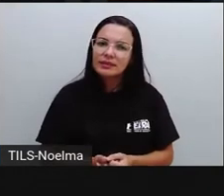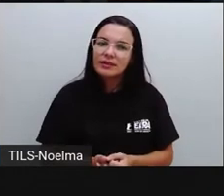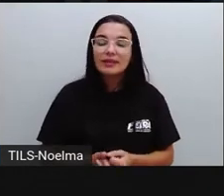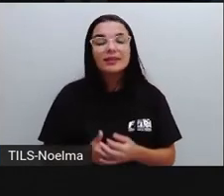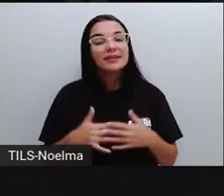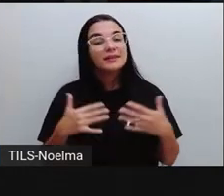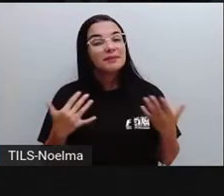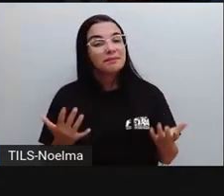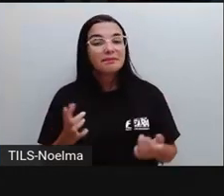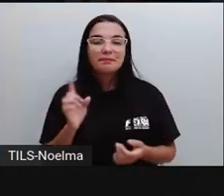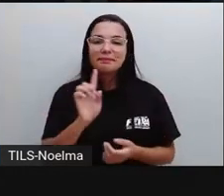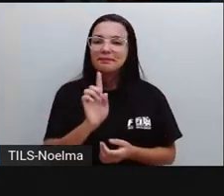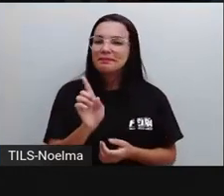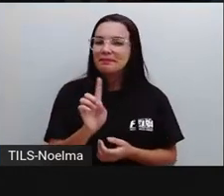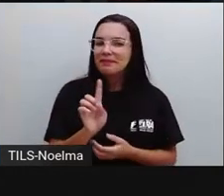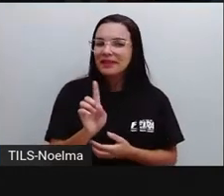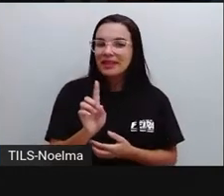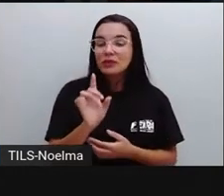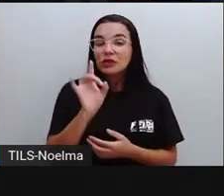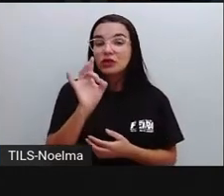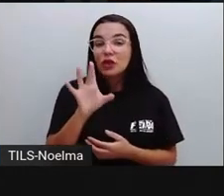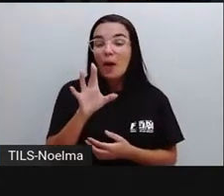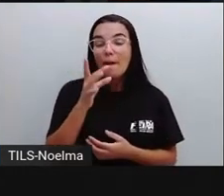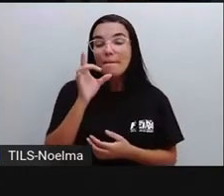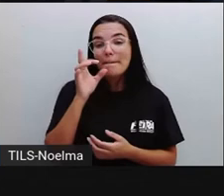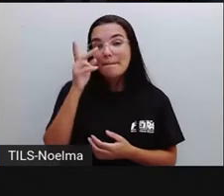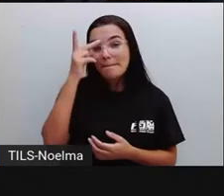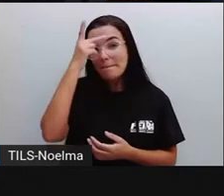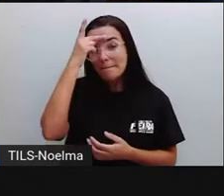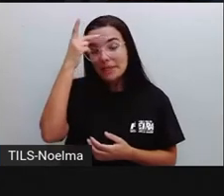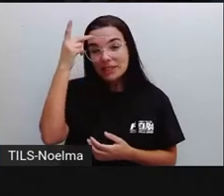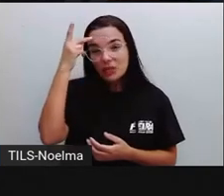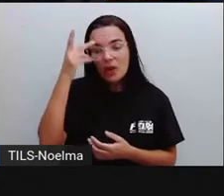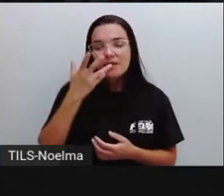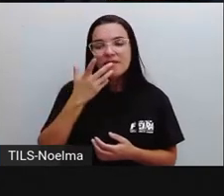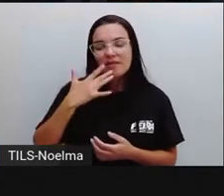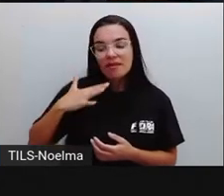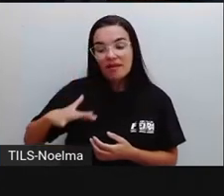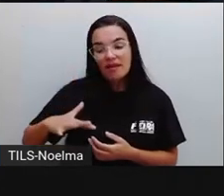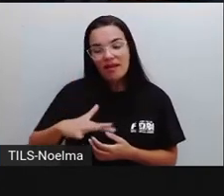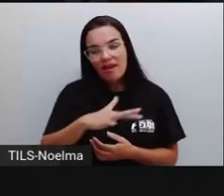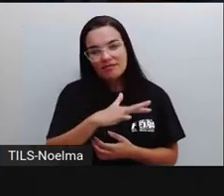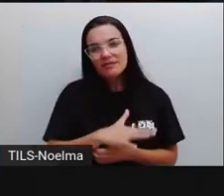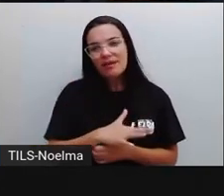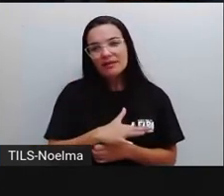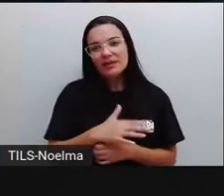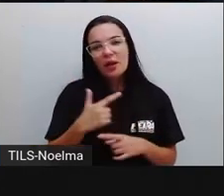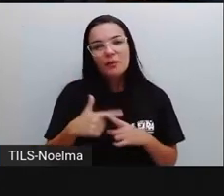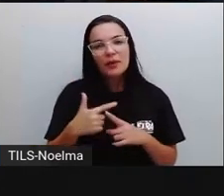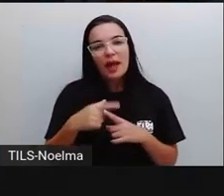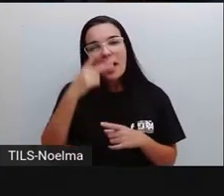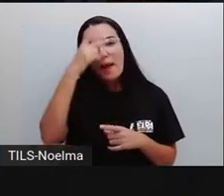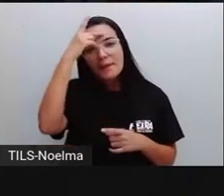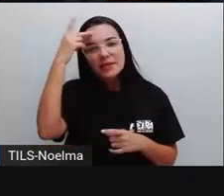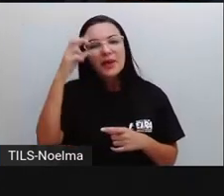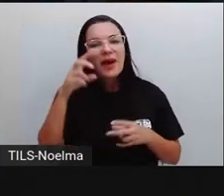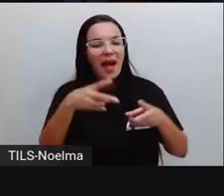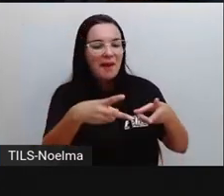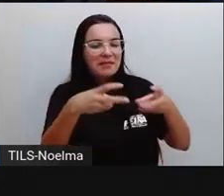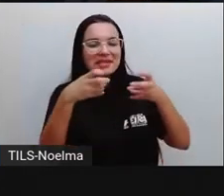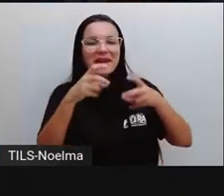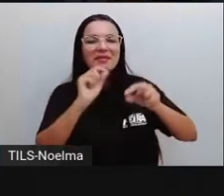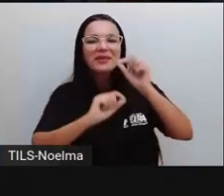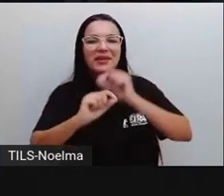Então, esse texto é para crianças, tá? Então, a pessoa que fez aqui, observem até pela